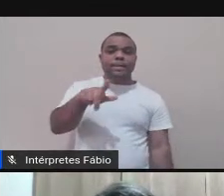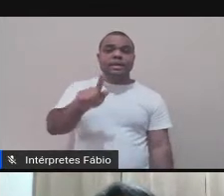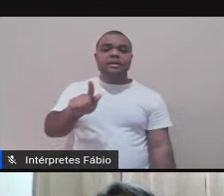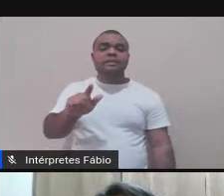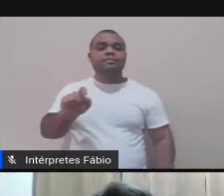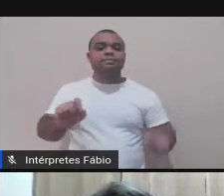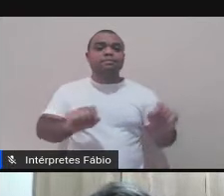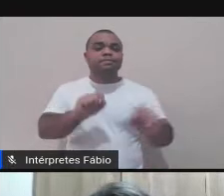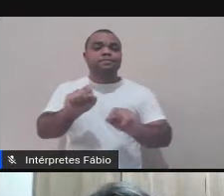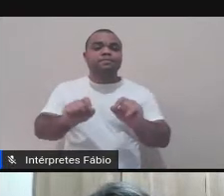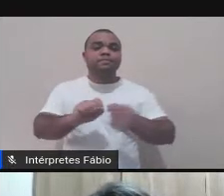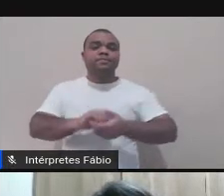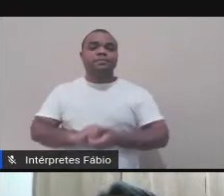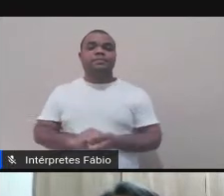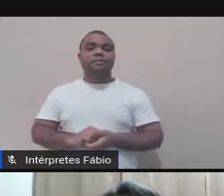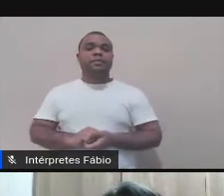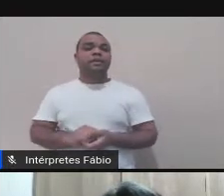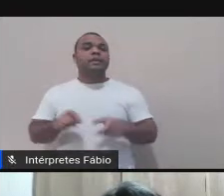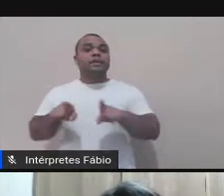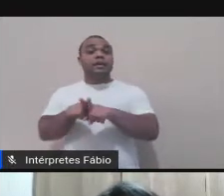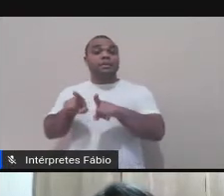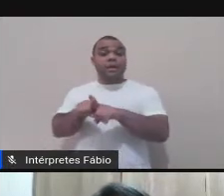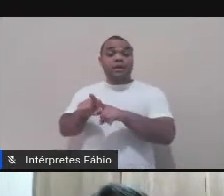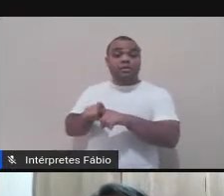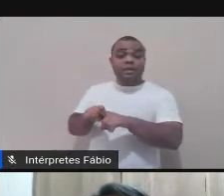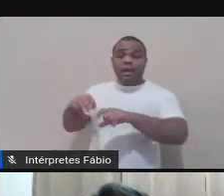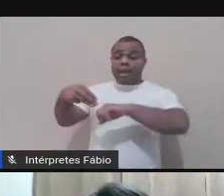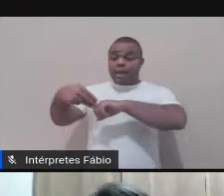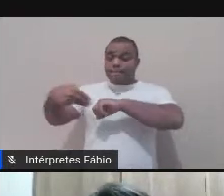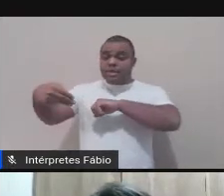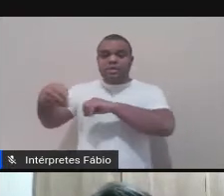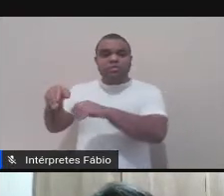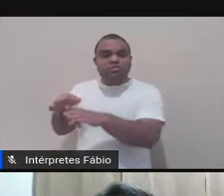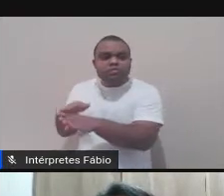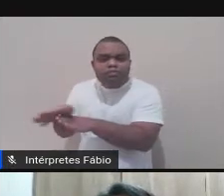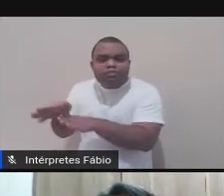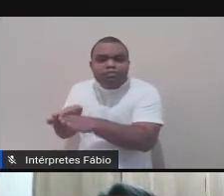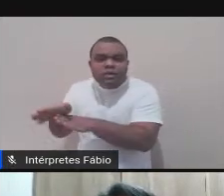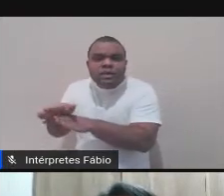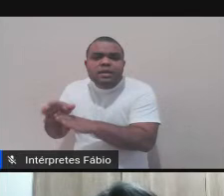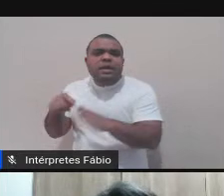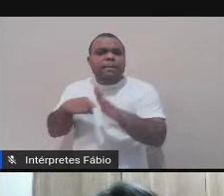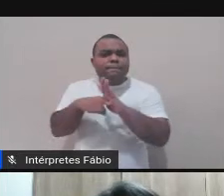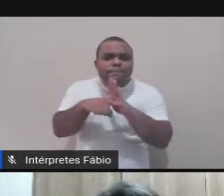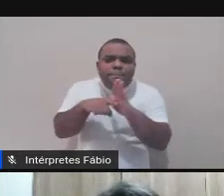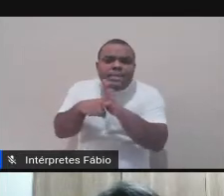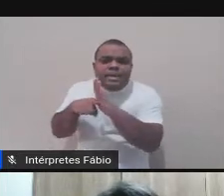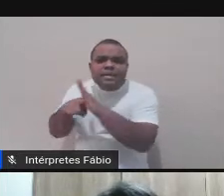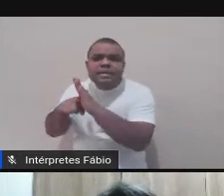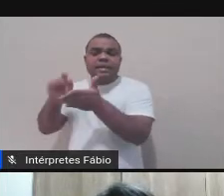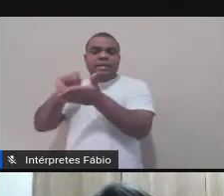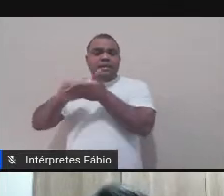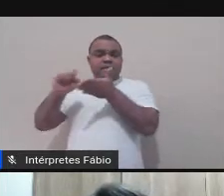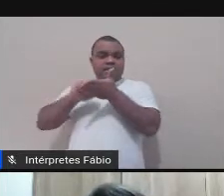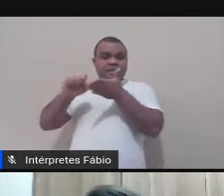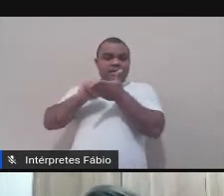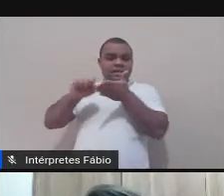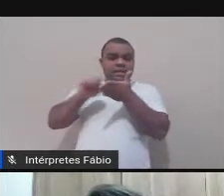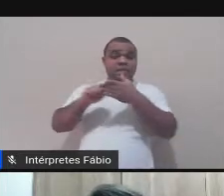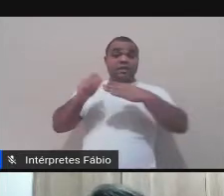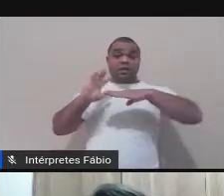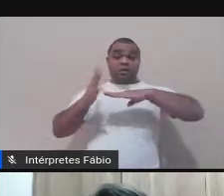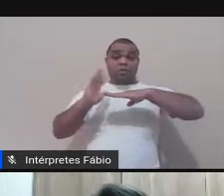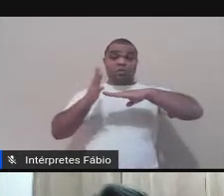mestranda Estela Gonzalez, que investiga reescritas contemporâneas do canônico Orgulho e Preconceito pelo